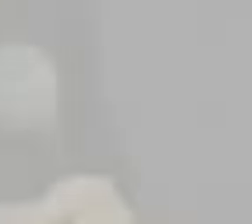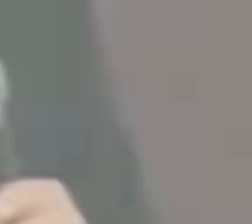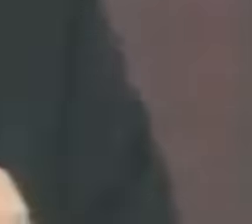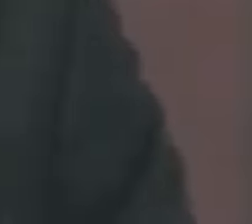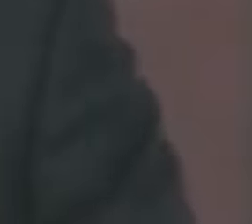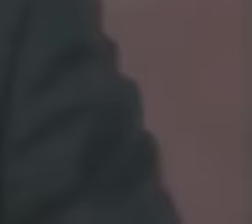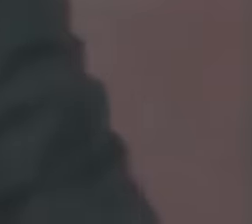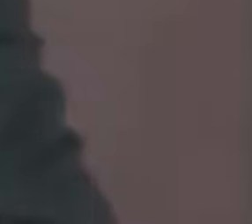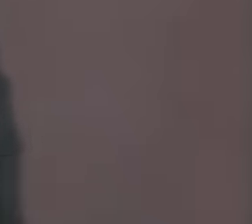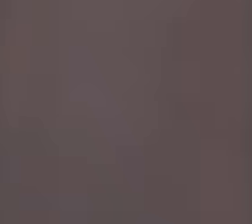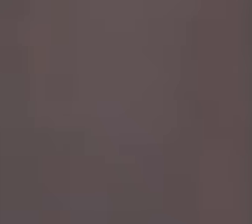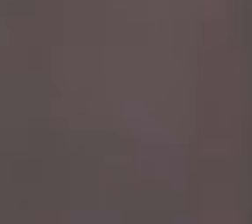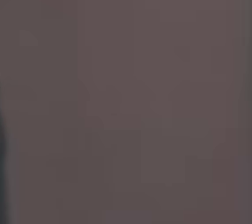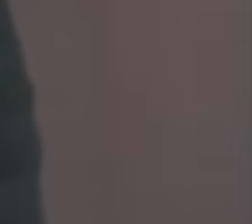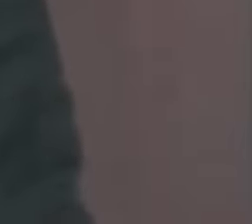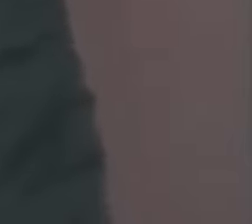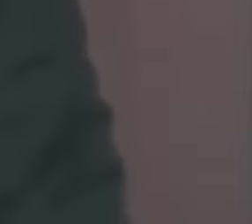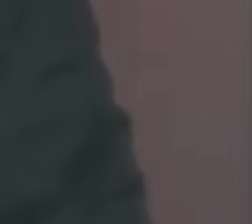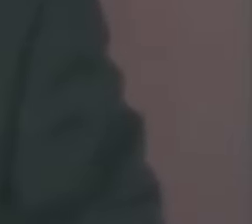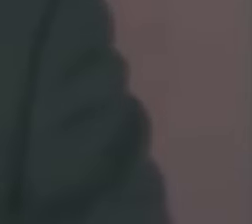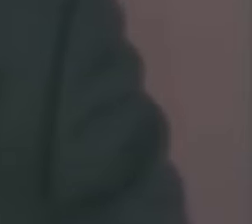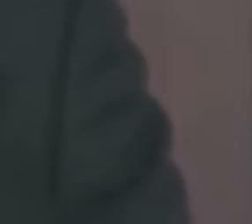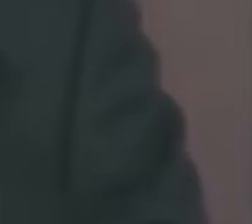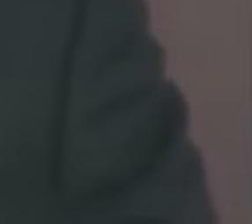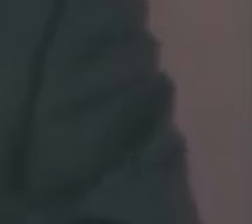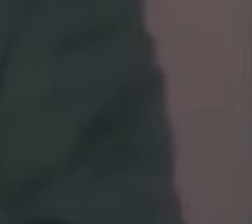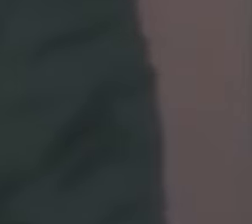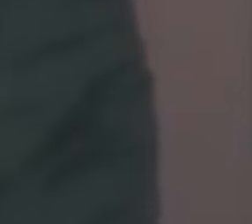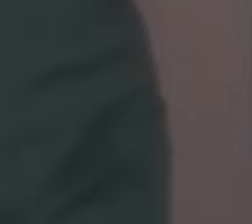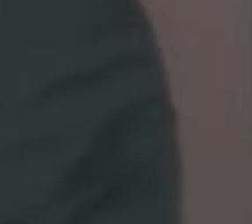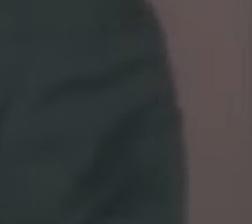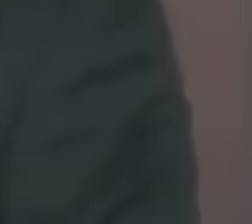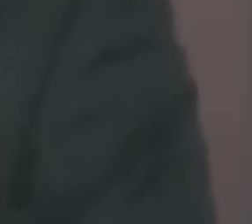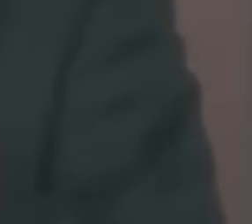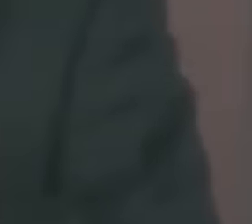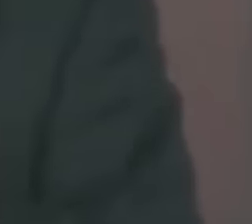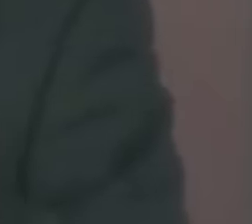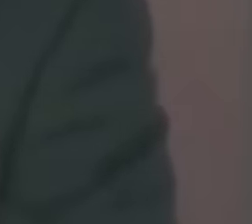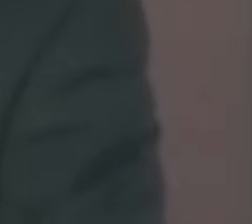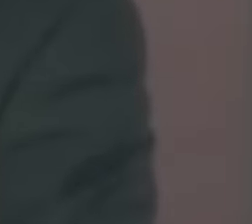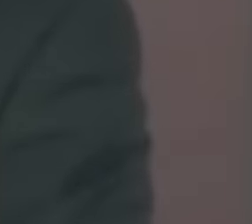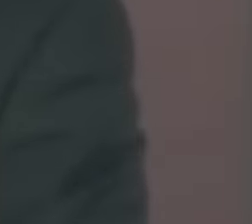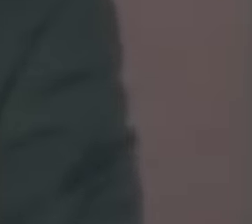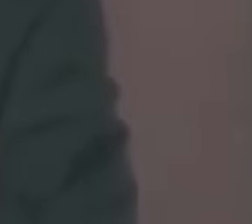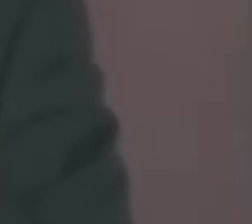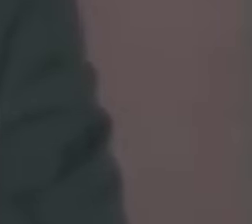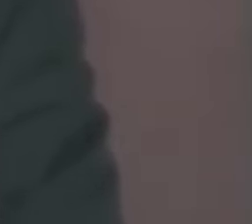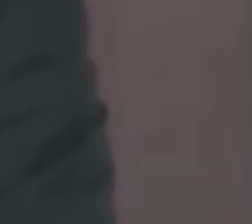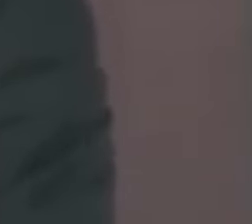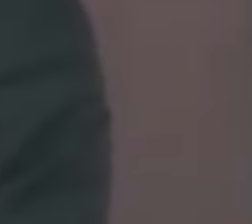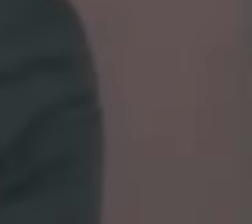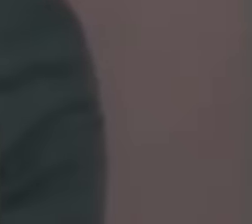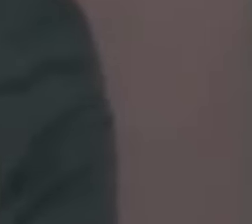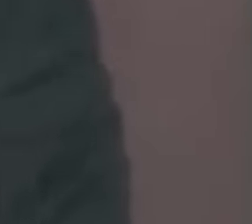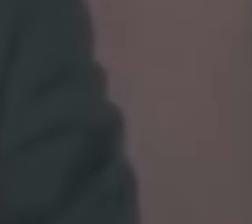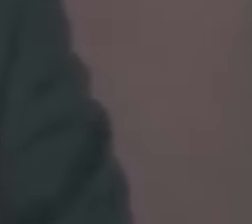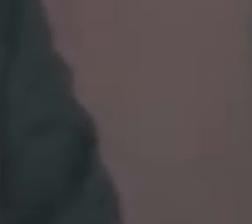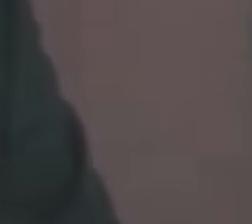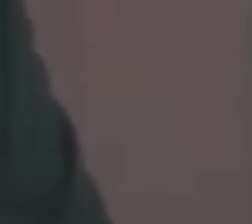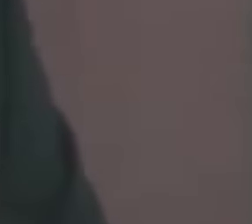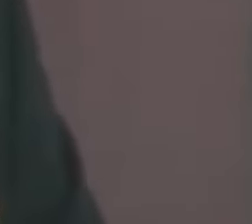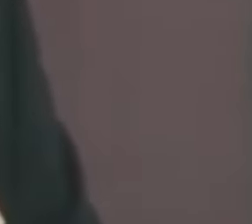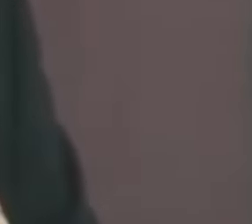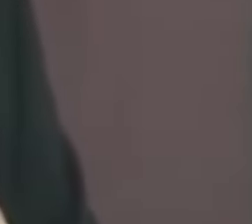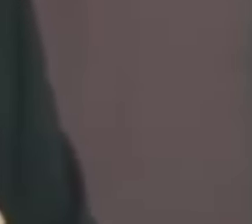mas a verdade é que quando a pessoa sente que está tudo bom que está tudo ótimo parece que fica uma iminência de que um